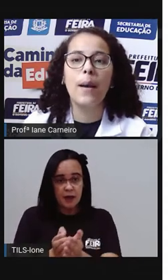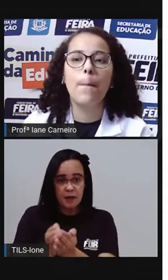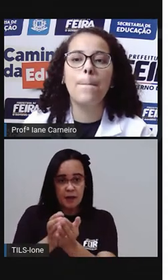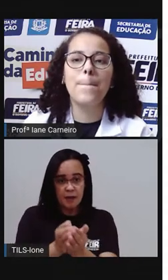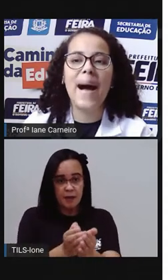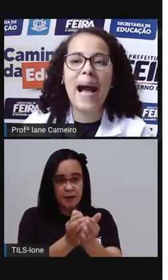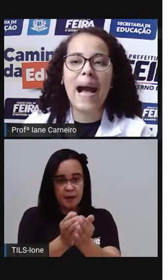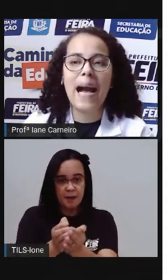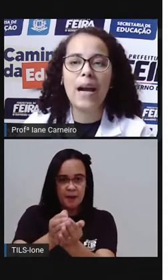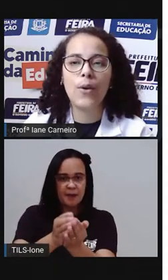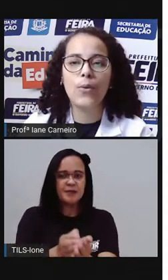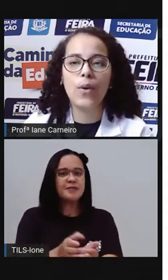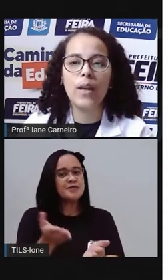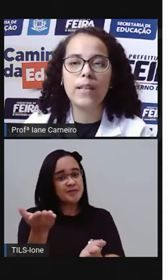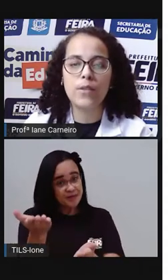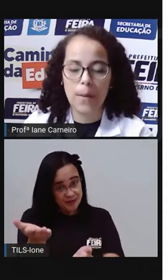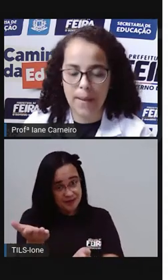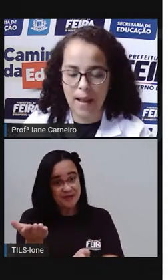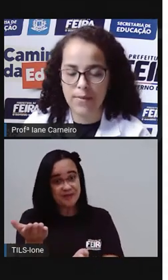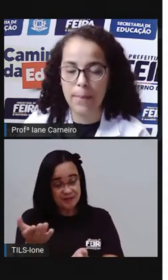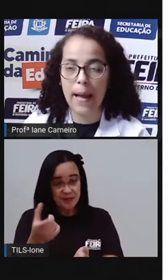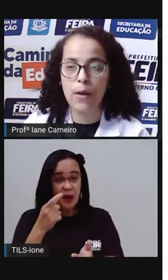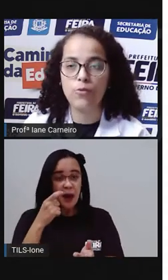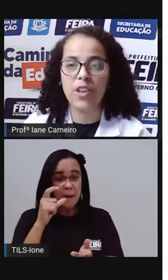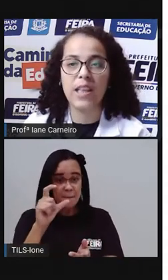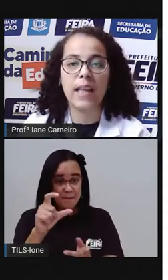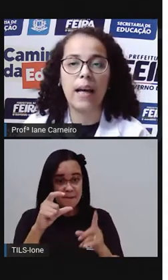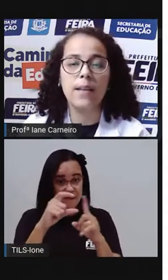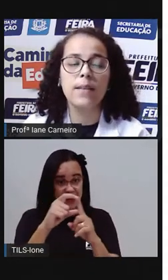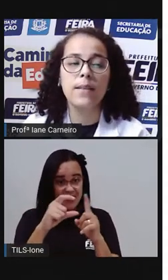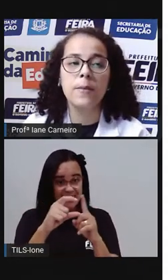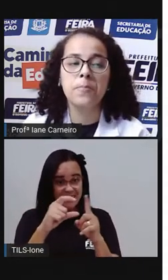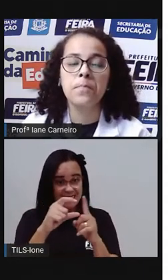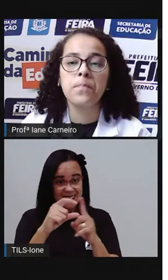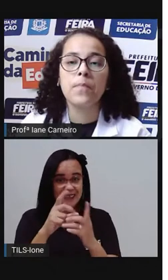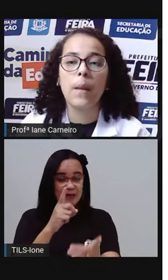barco. Olha só a palavra barco, onde é que tá?